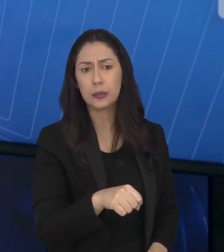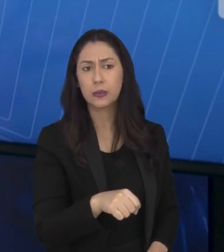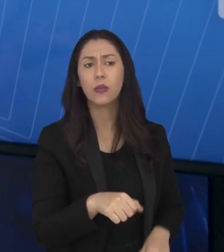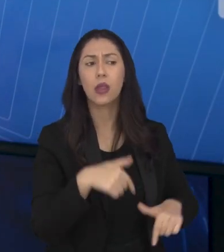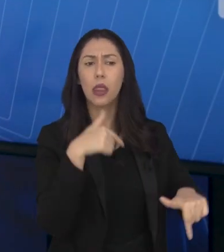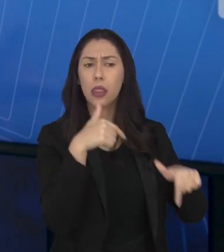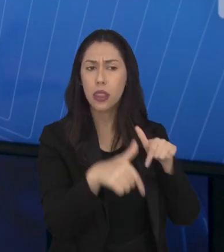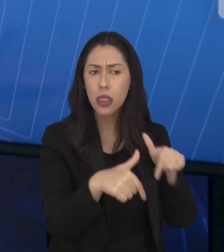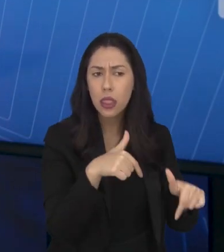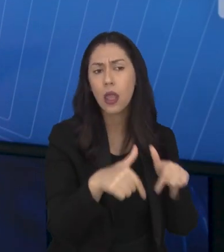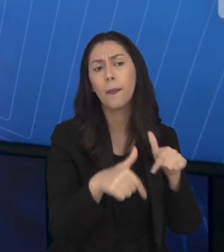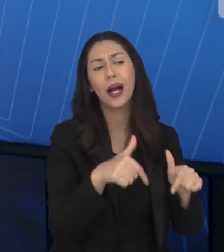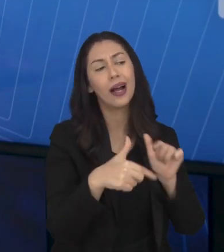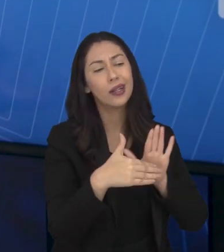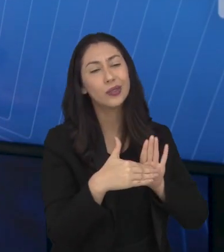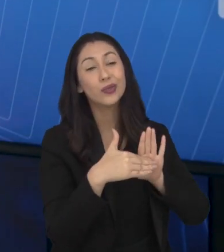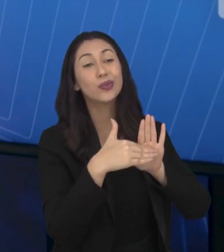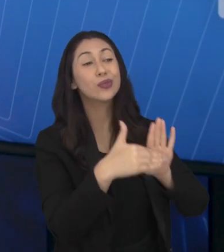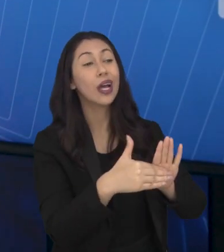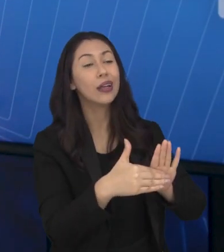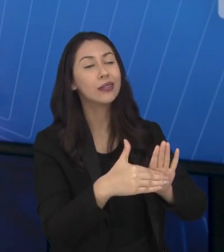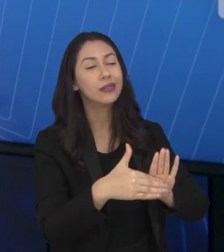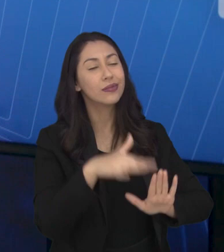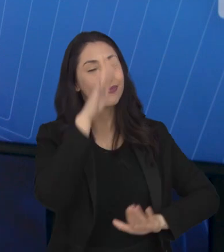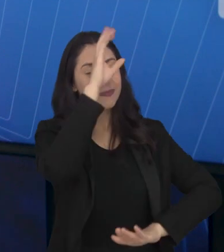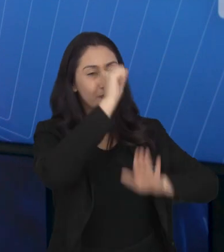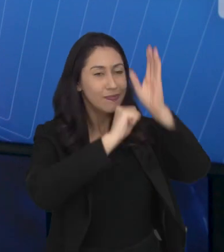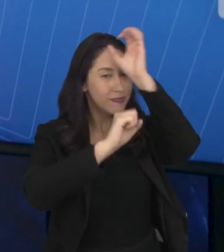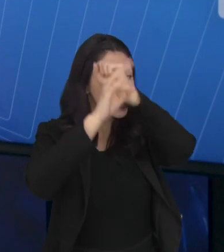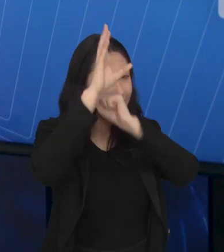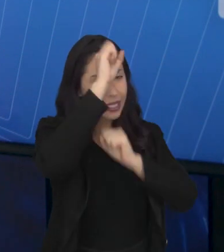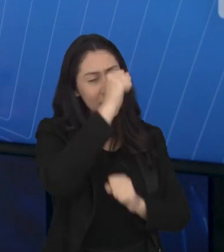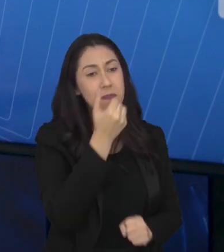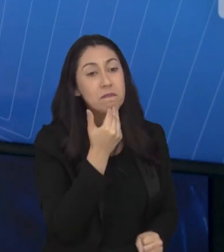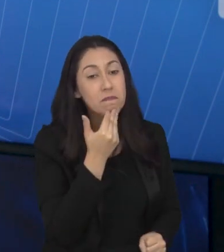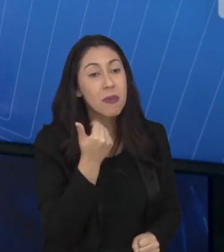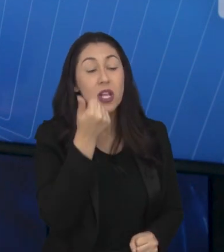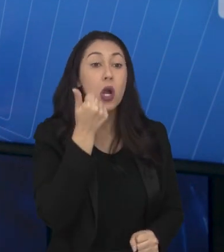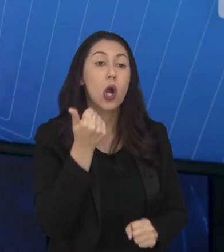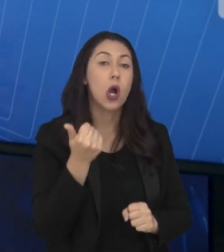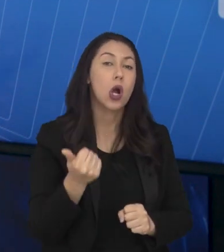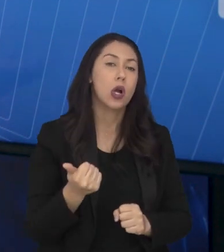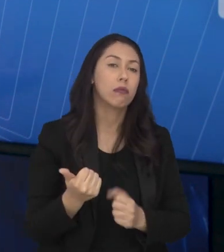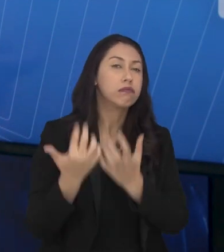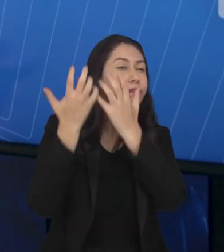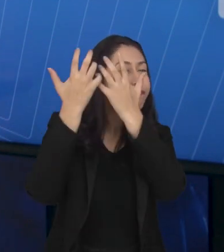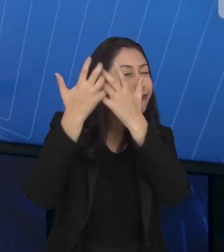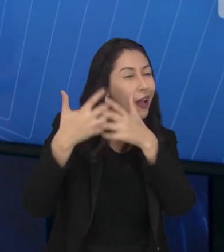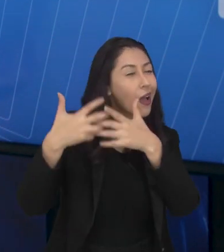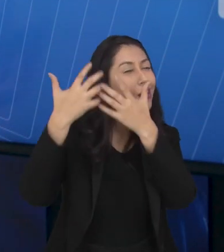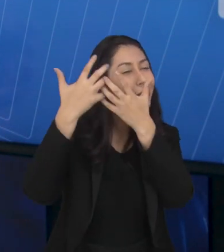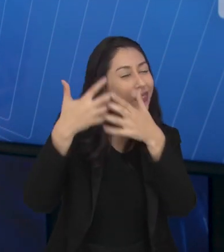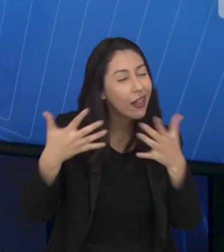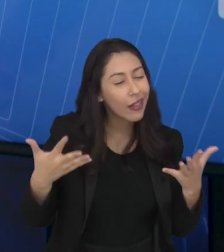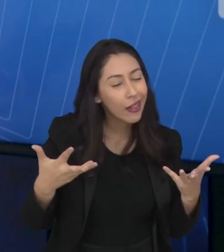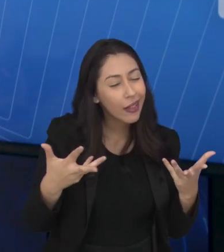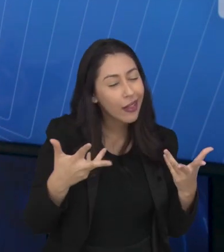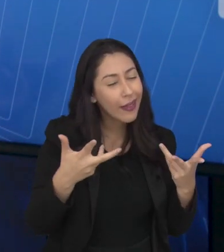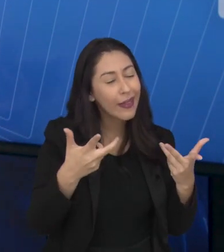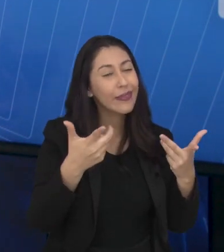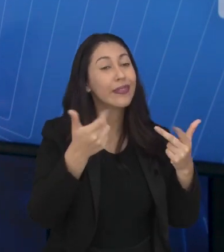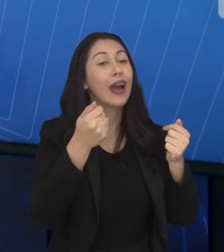nesse aspecto das dificuldades de aprendizagem, para que ele desenvolva habilidades, para que ele consiga